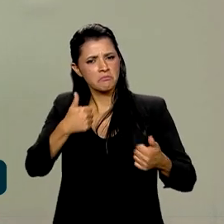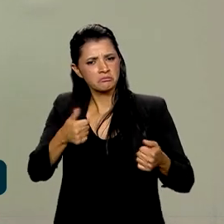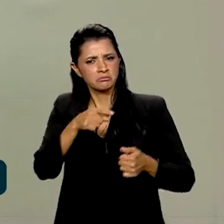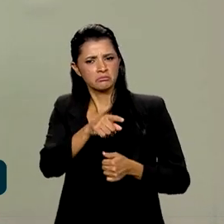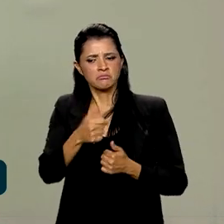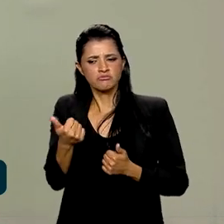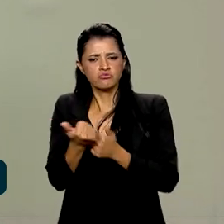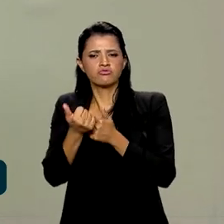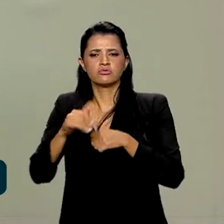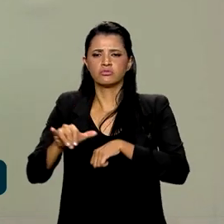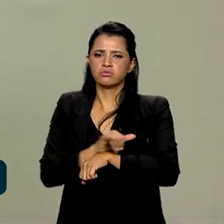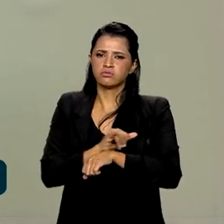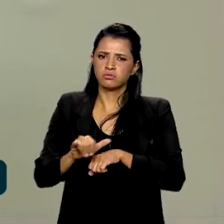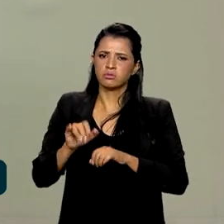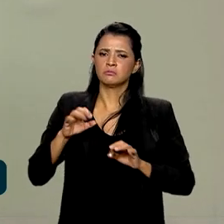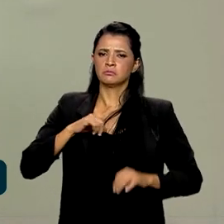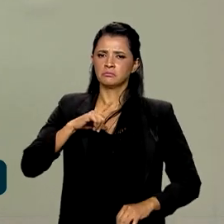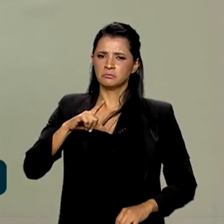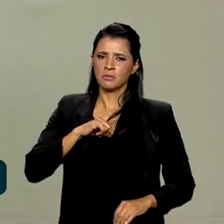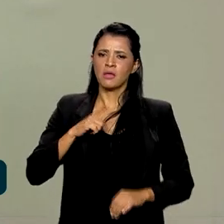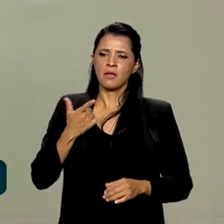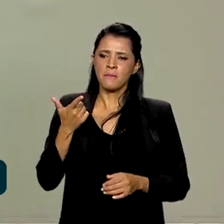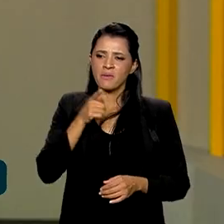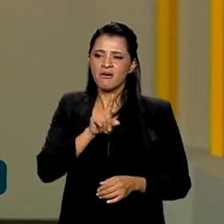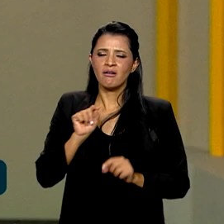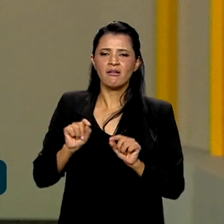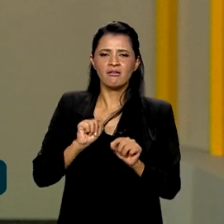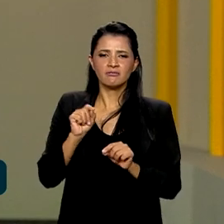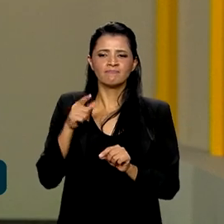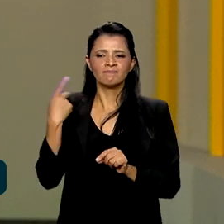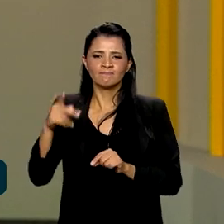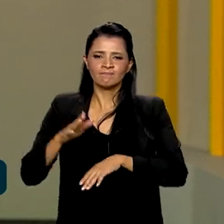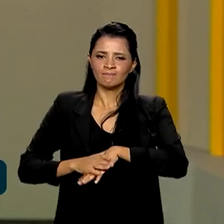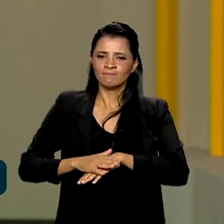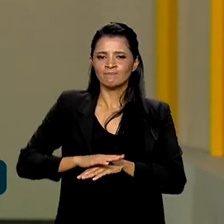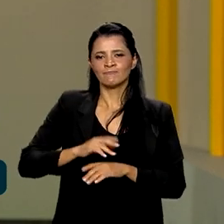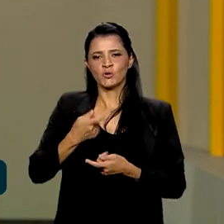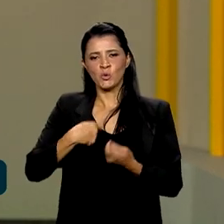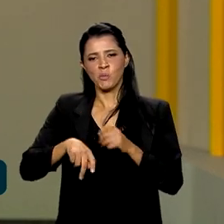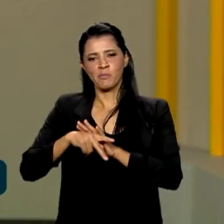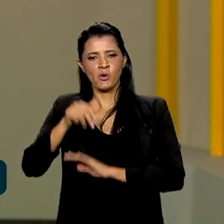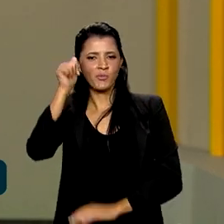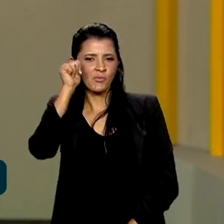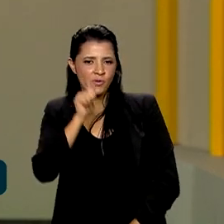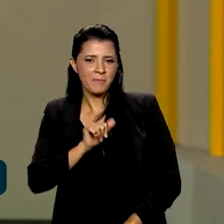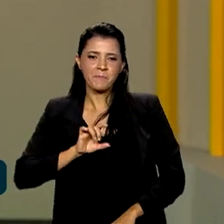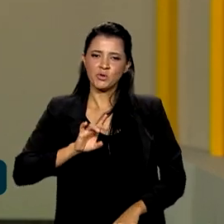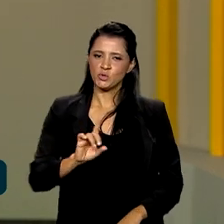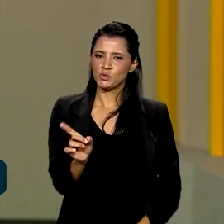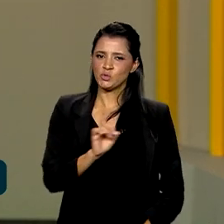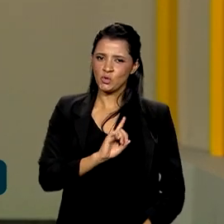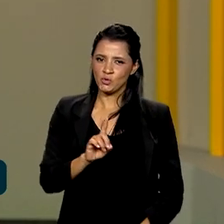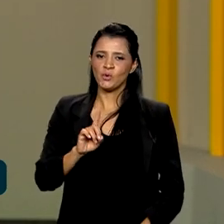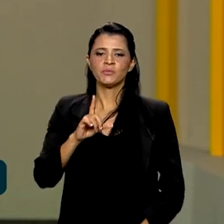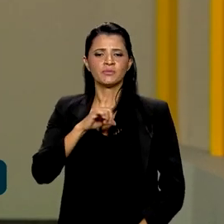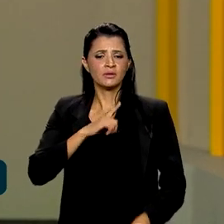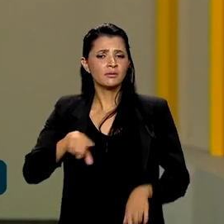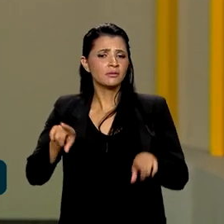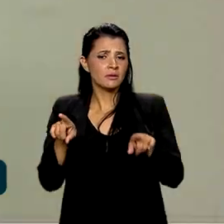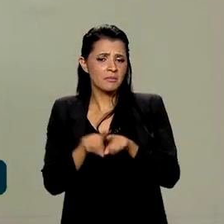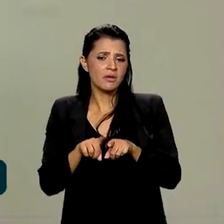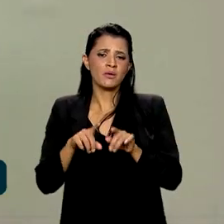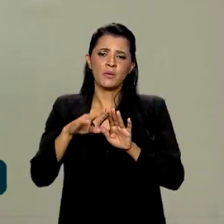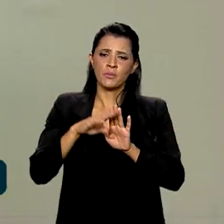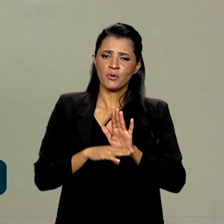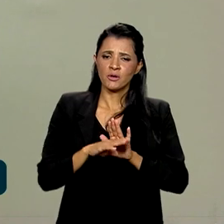em direção realmente a essa autonomia econômica das mulheres. Mas não é só isso, né? A gente tem também o Programa